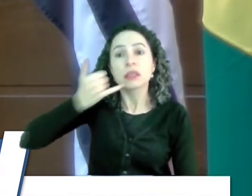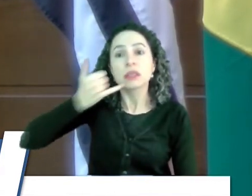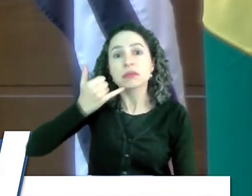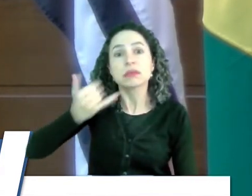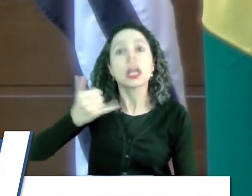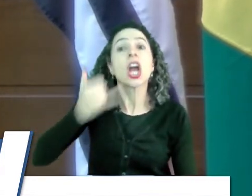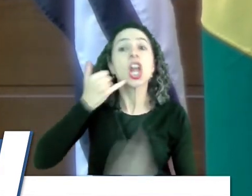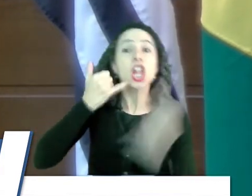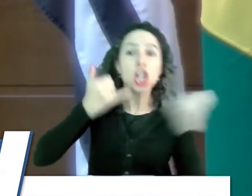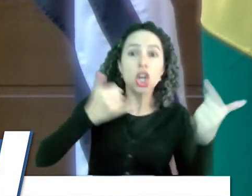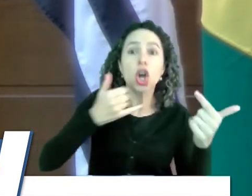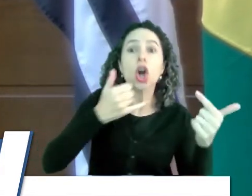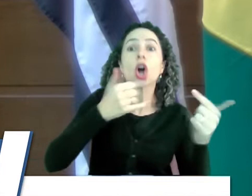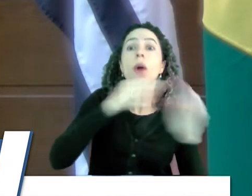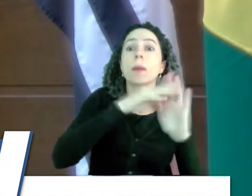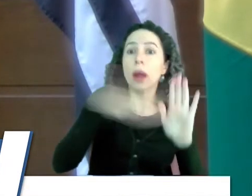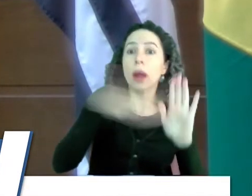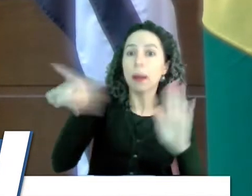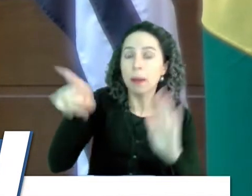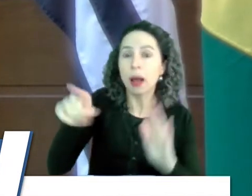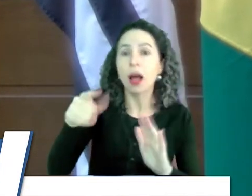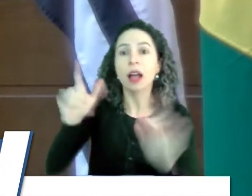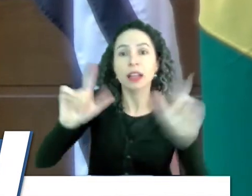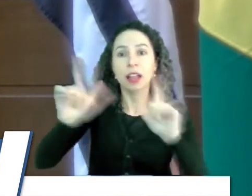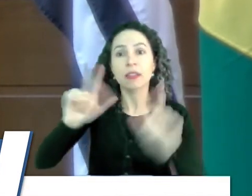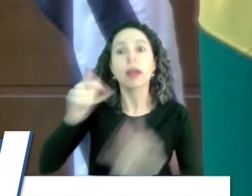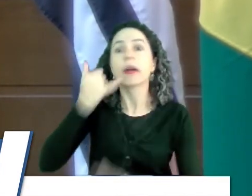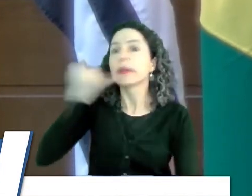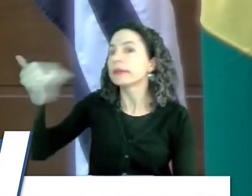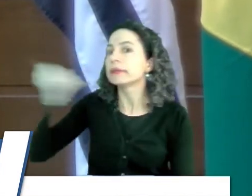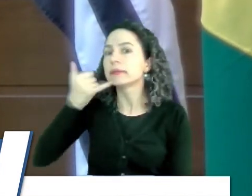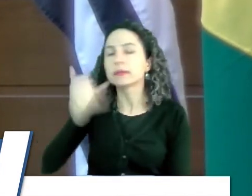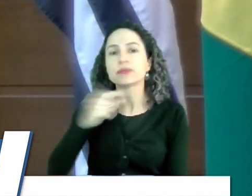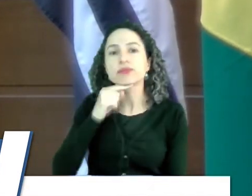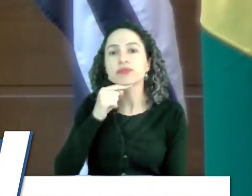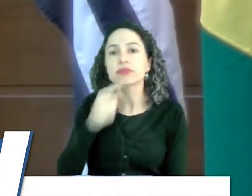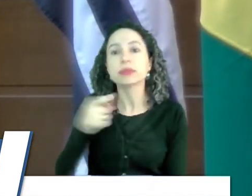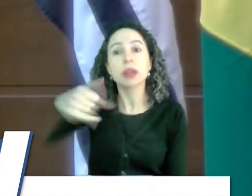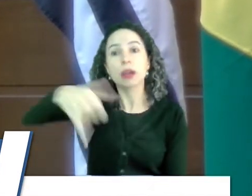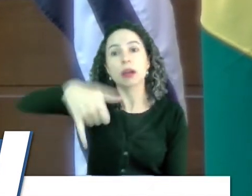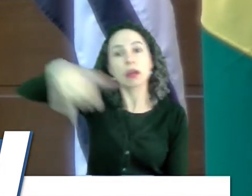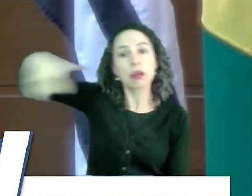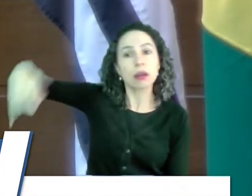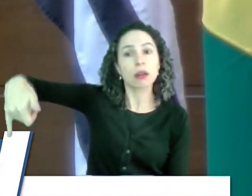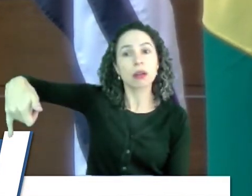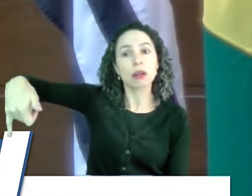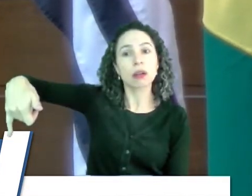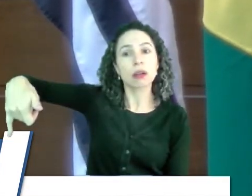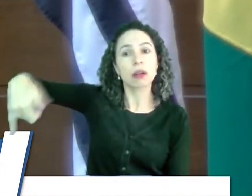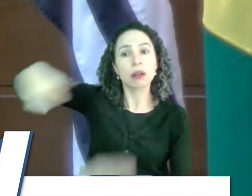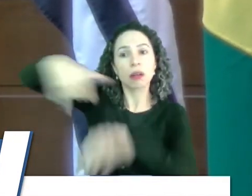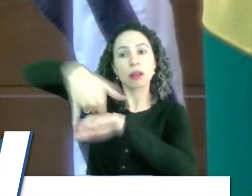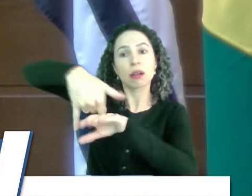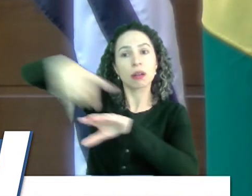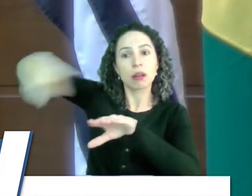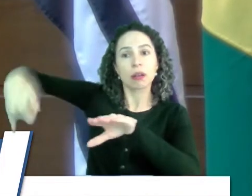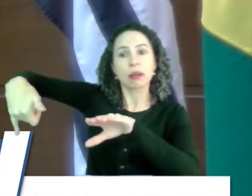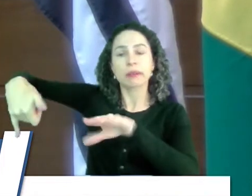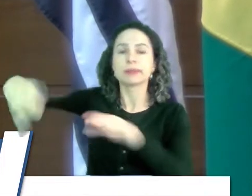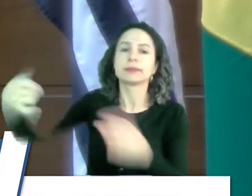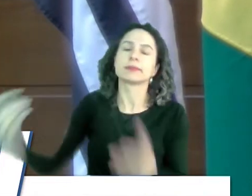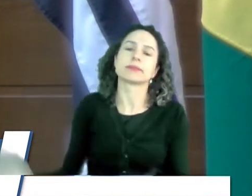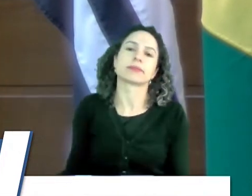Bazon ligou, ligou, e o telefone tirava do gancho, tirava o telefone do gancho. Isso aí está acontecendo